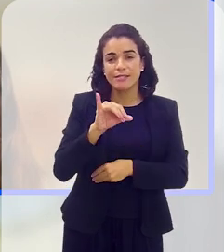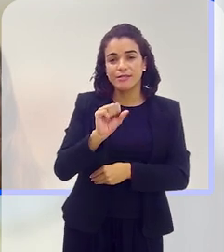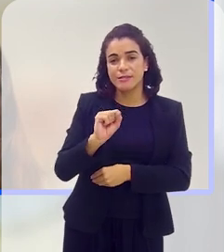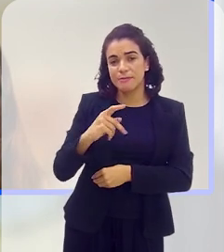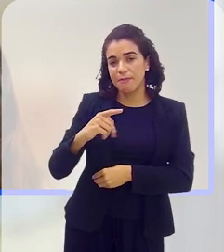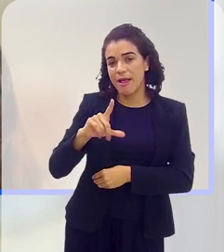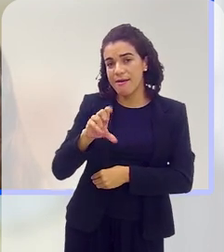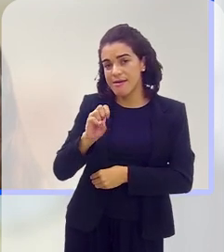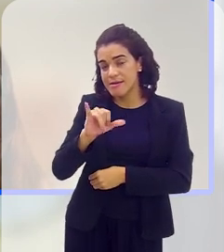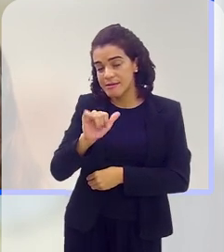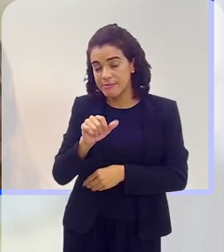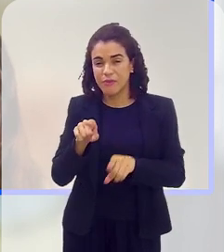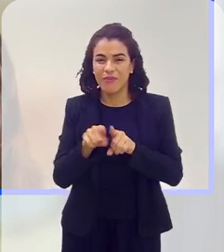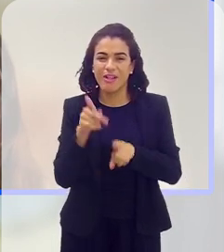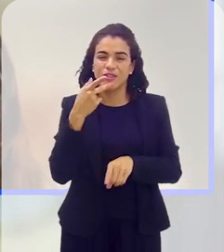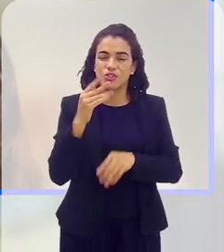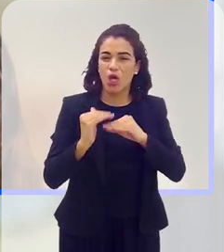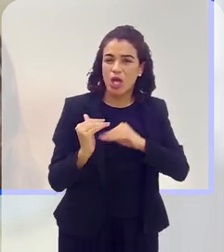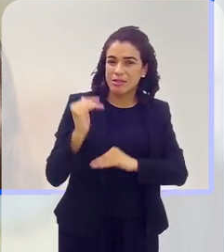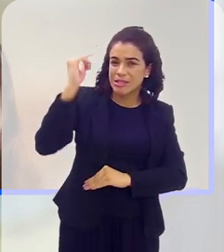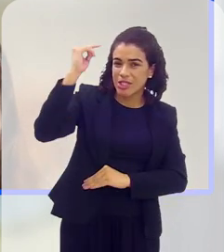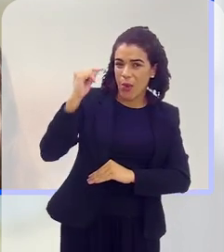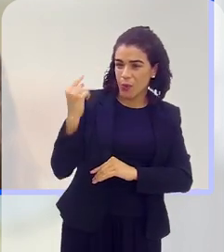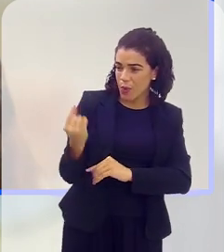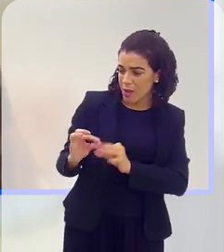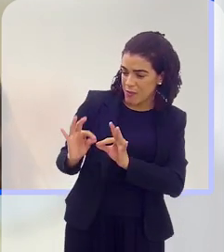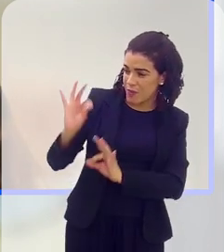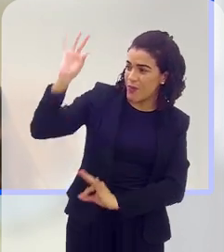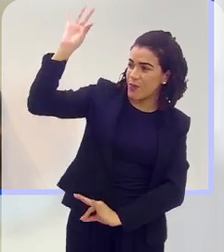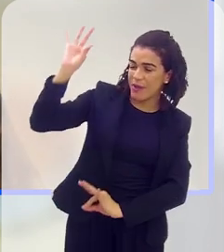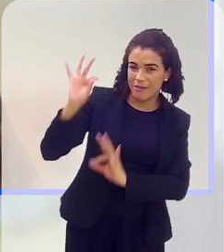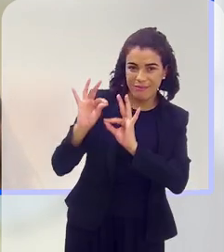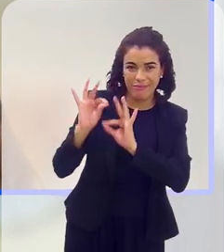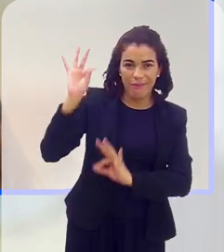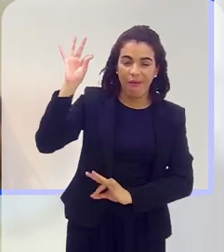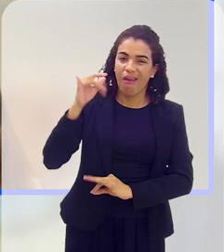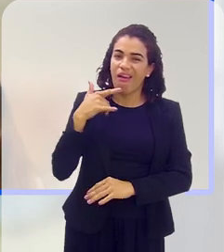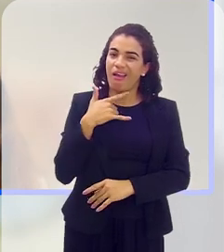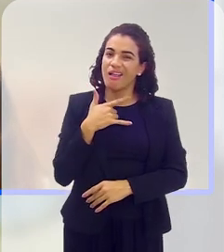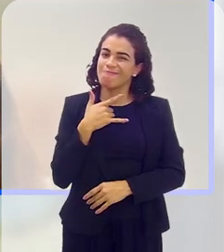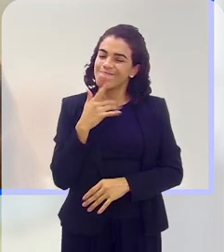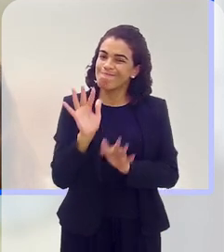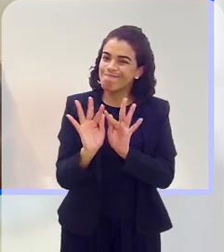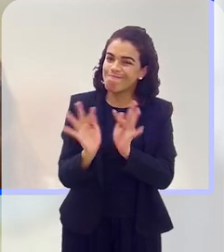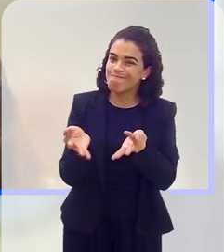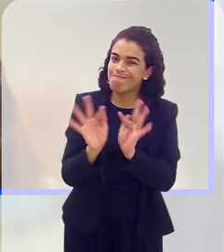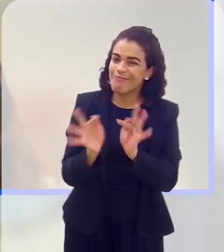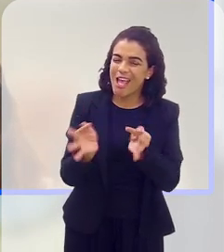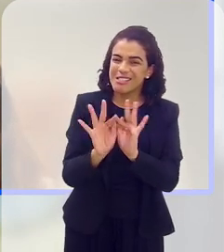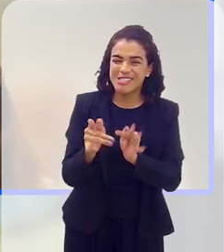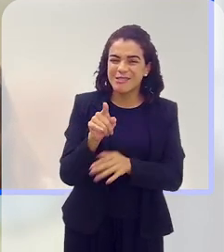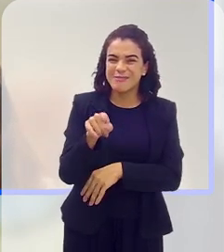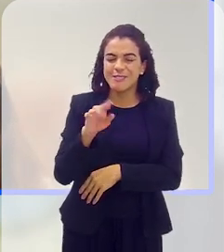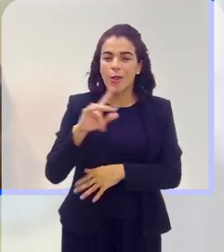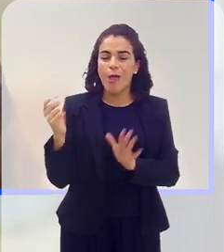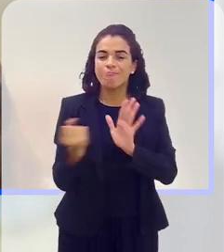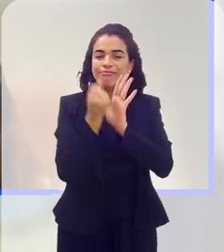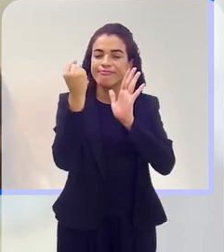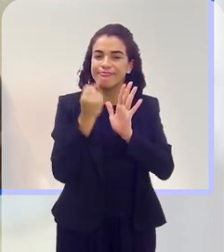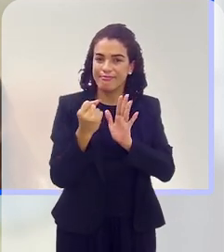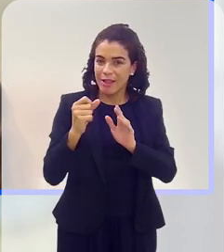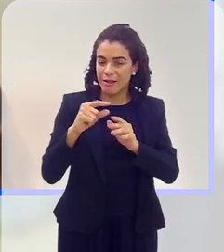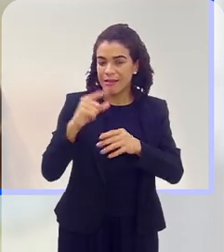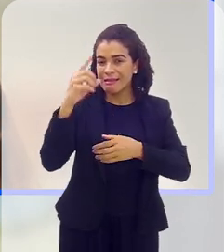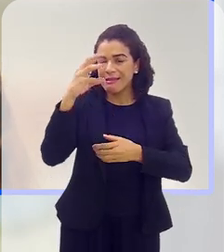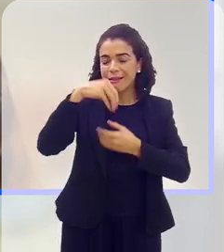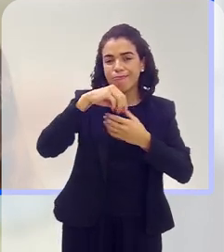nós não estamos falando somente de estatura, porque senão, se a gente coloca somente a estatura, fica algo tão simplista dentro de